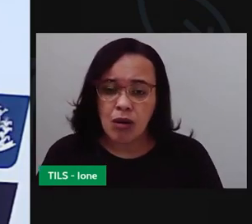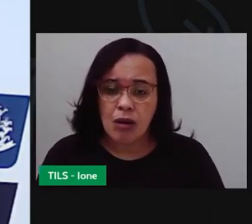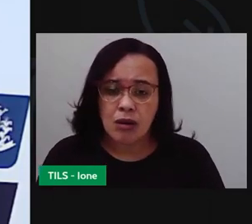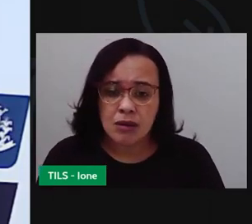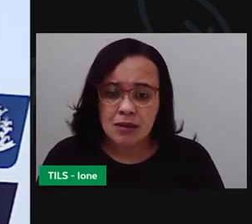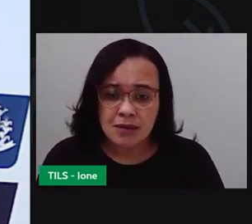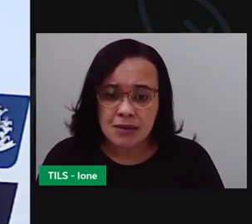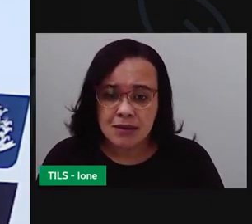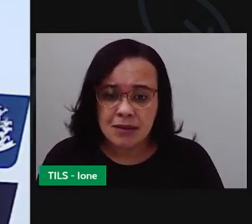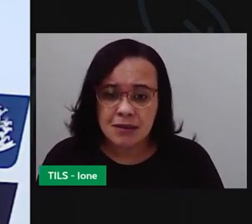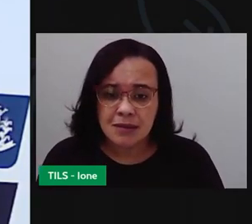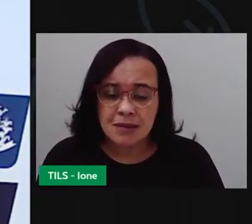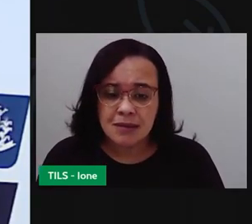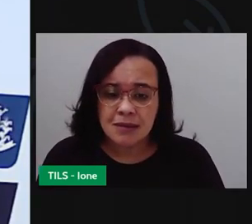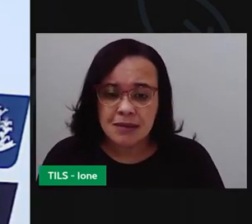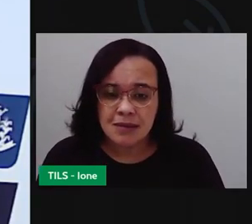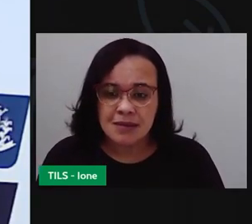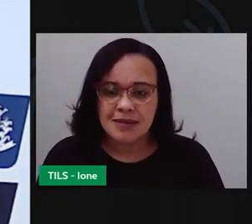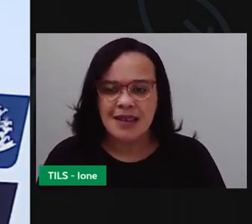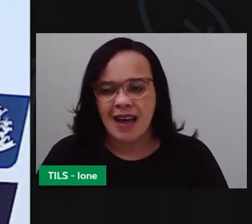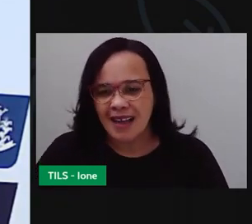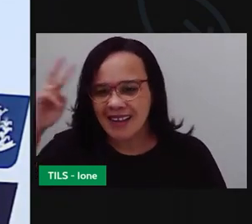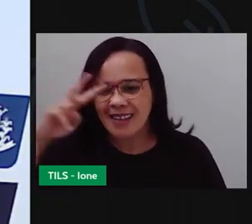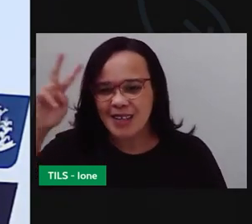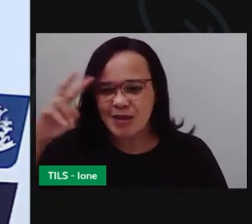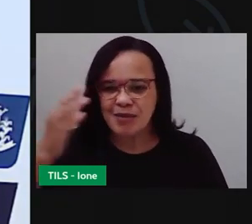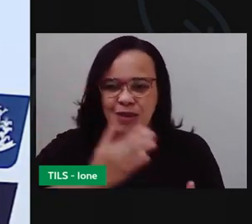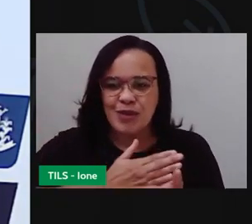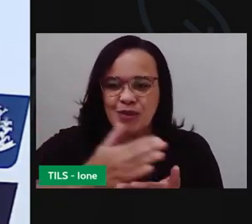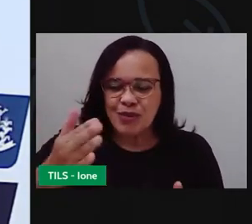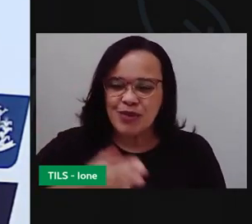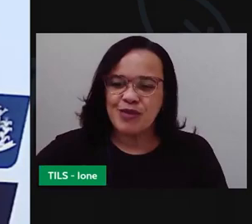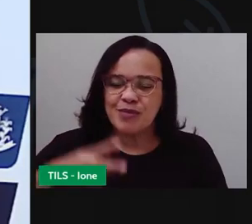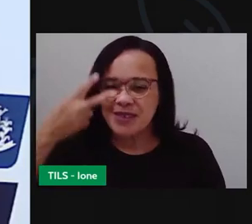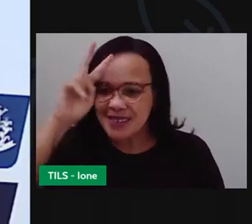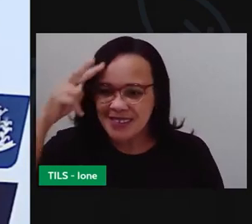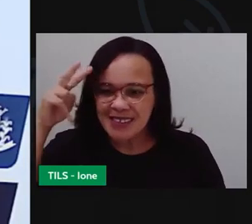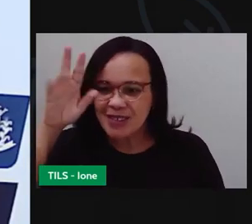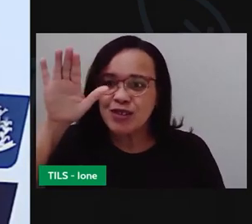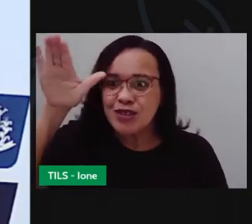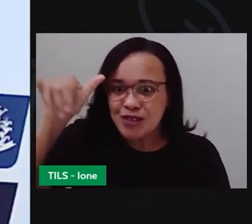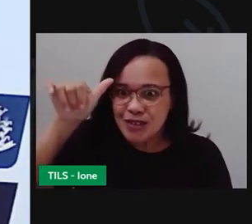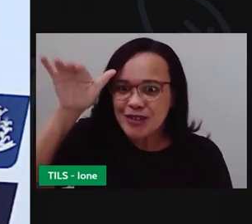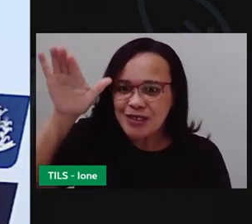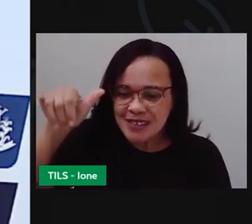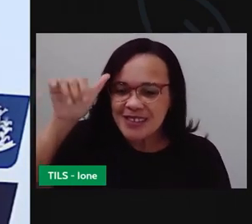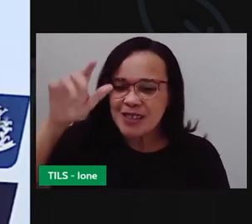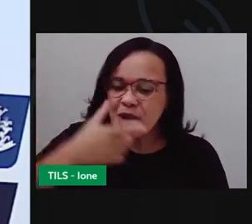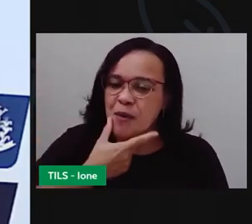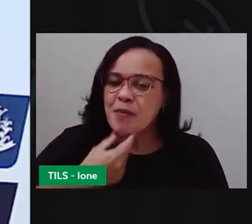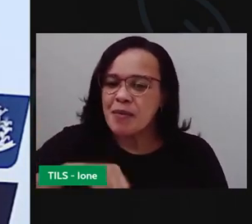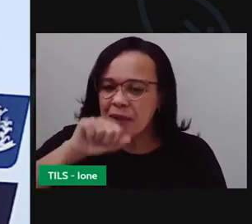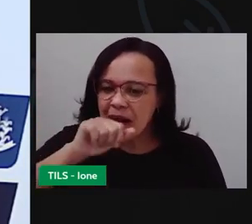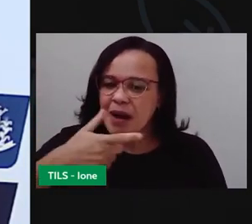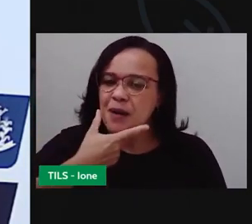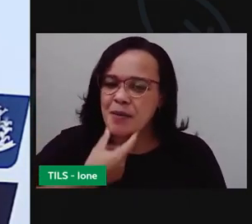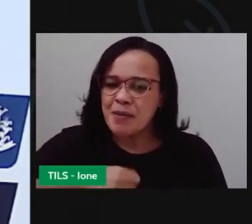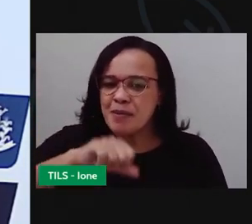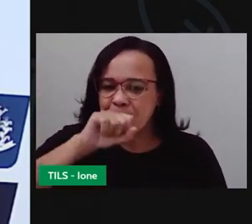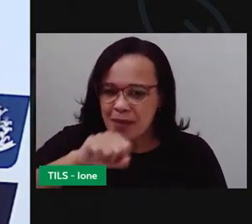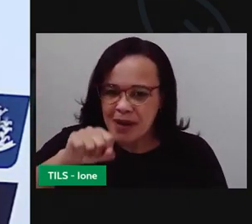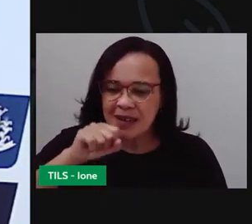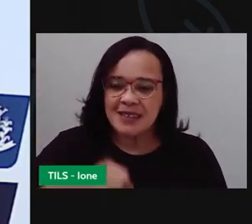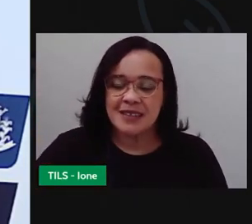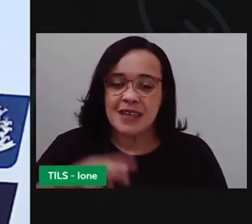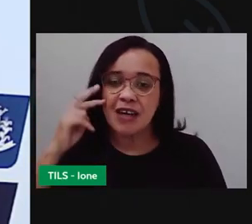na parte inicial da história estava ali chamando o papai. E foi ali, né? Aquele outro bicho pra